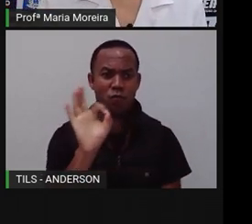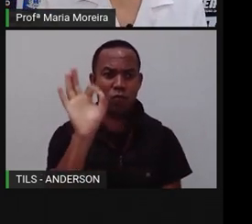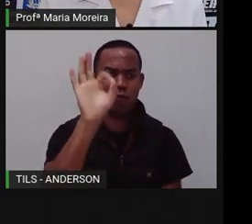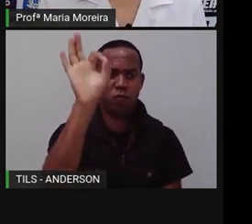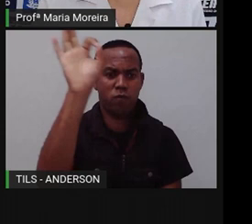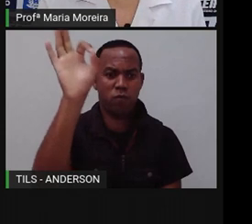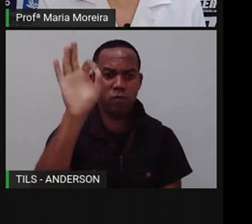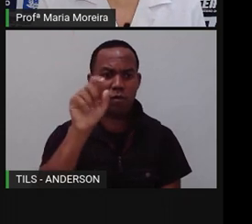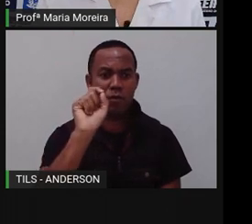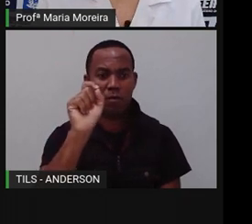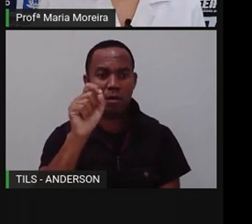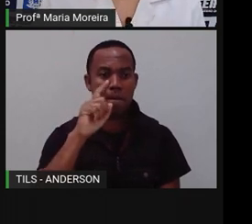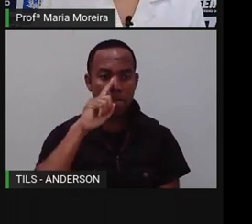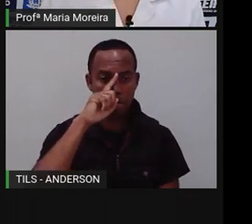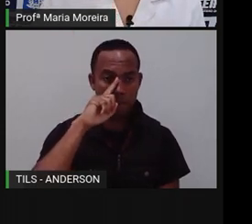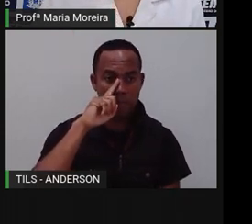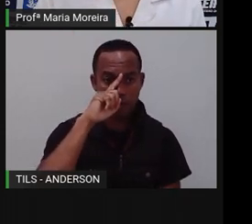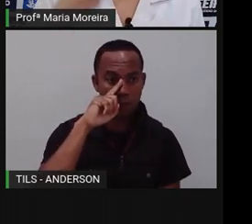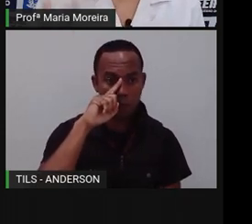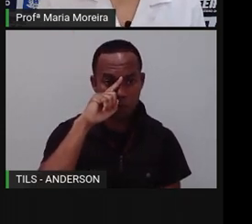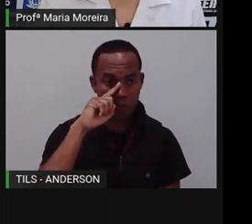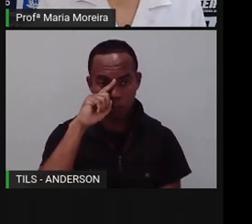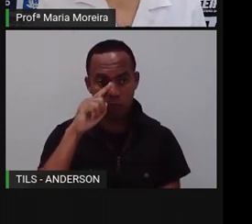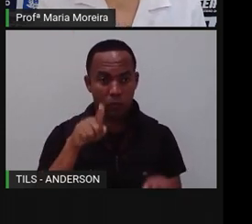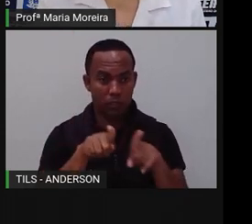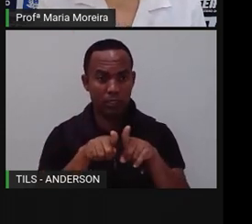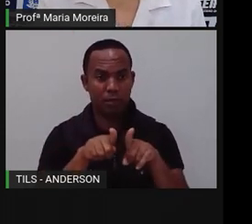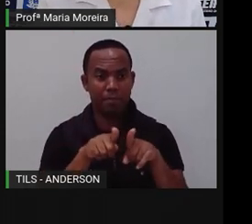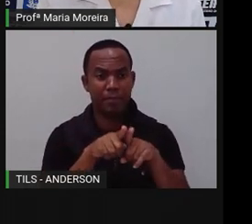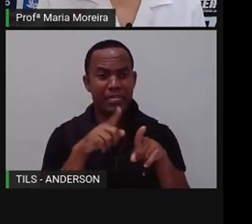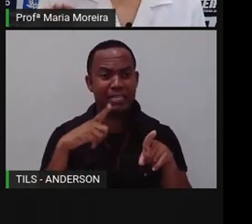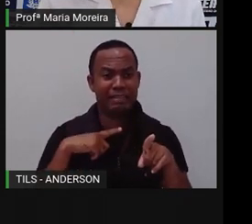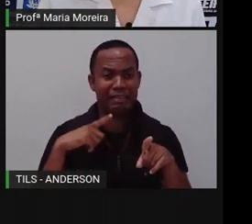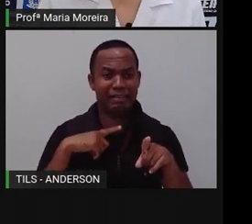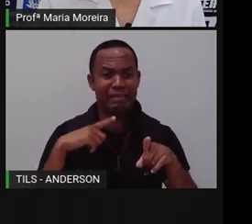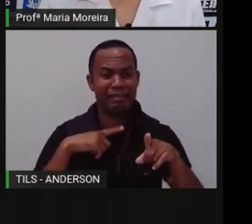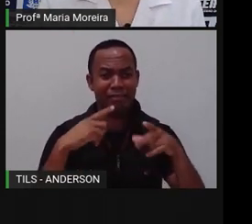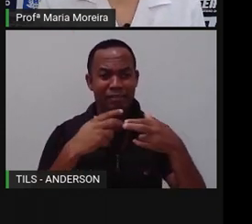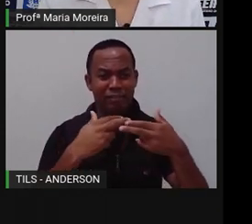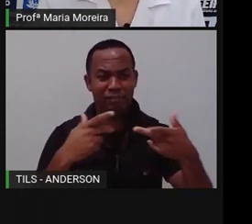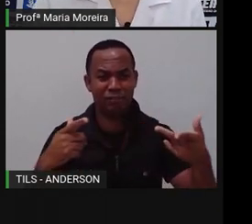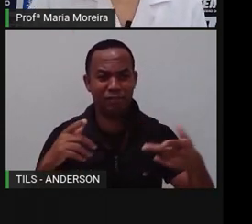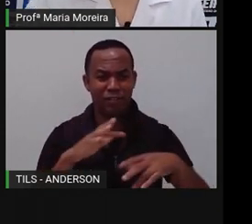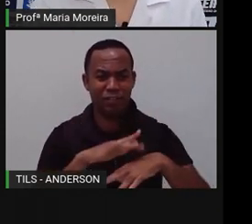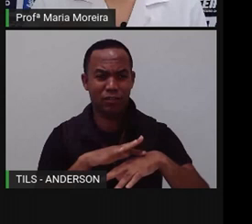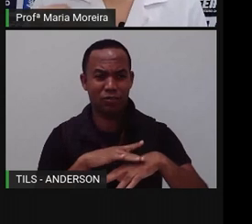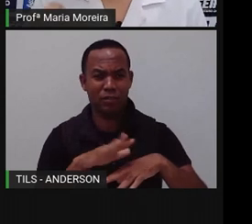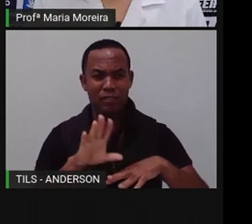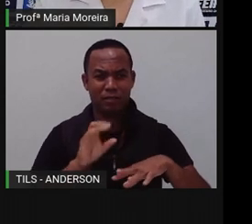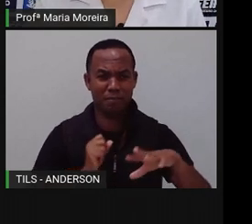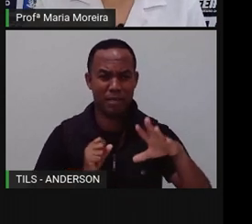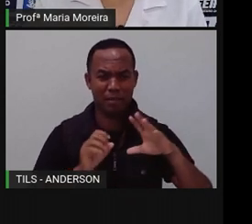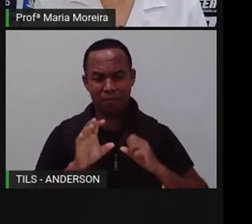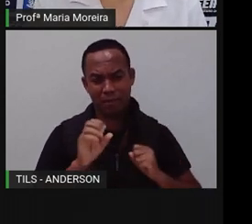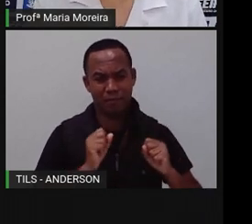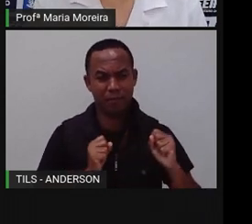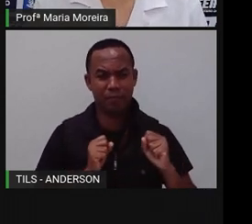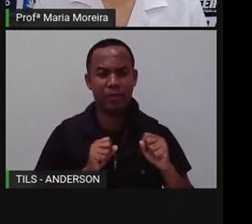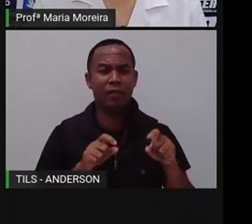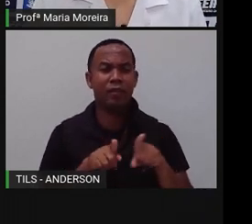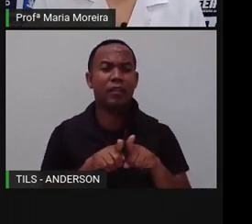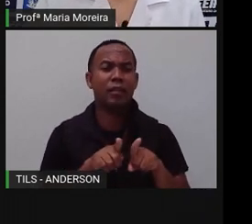dengue. Só que ele também transmite outras doenças, como disse aqui no slide para vocês. Ele é conhecido